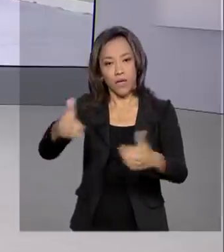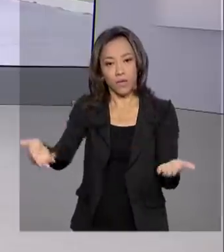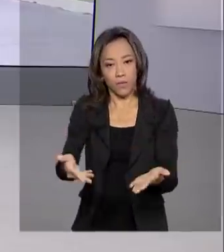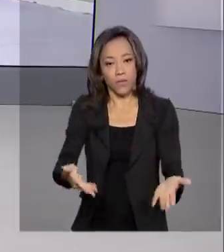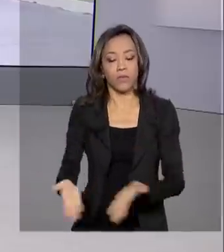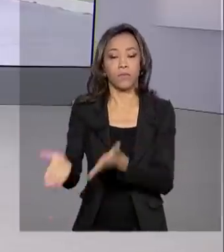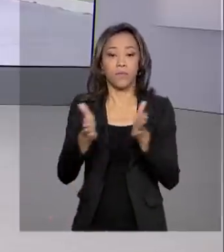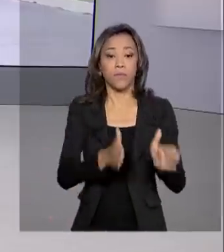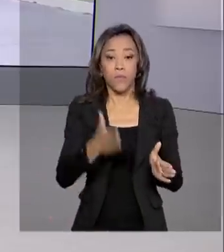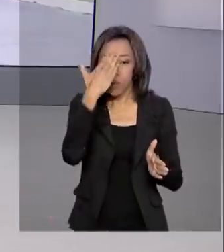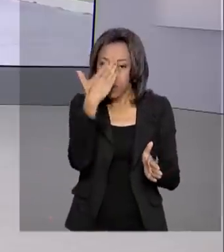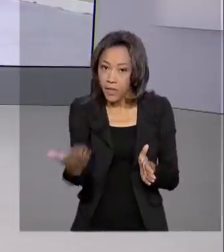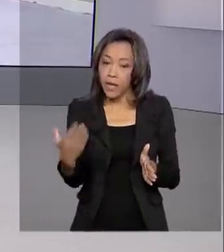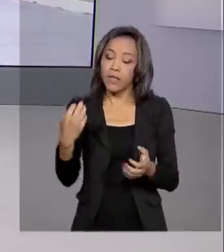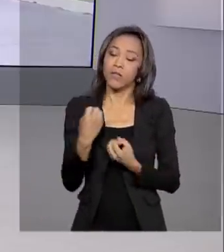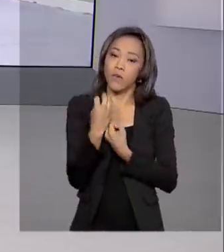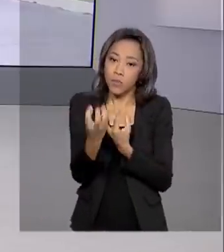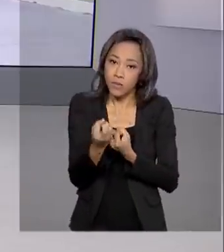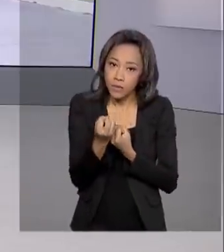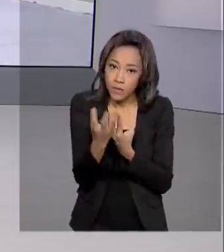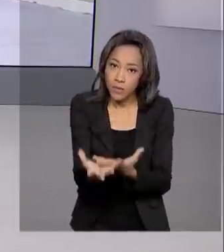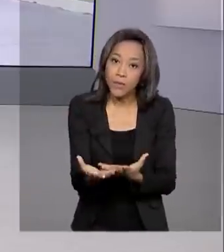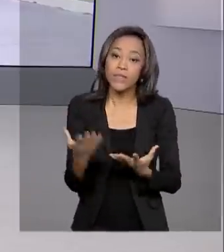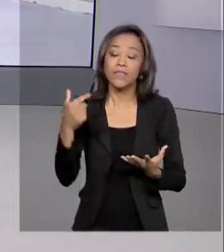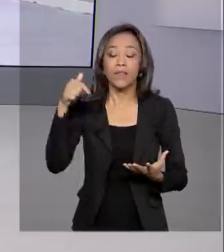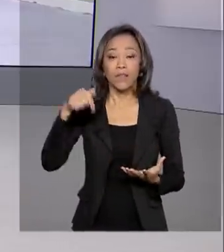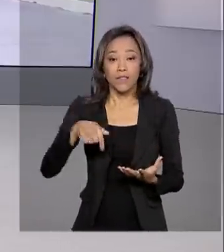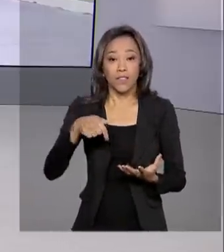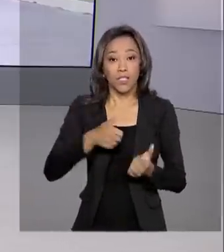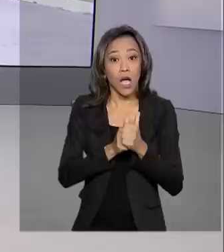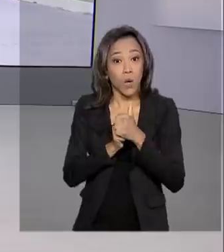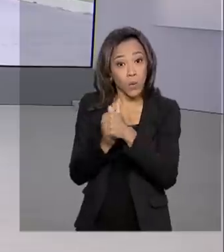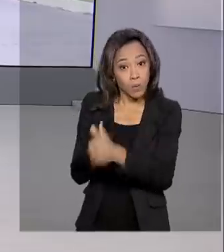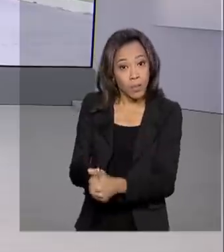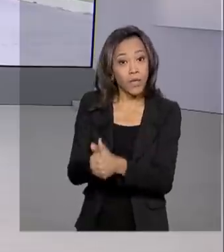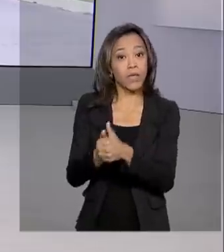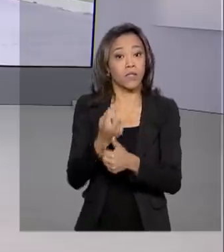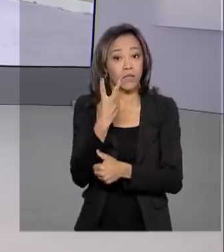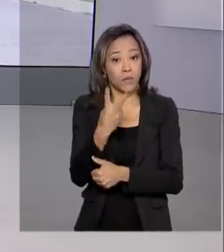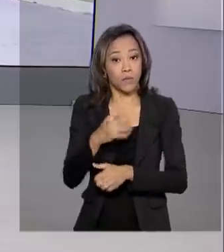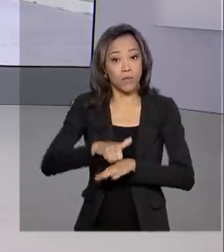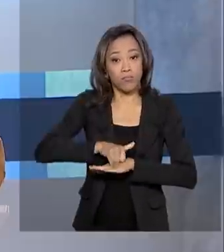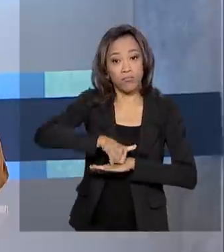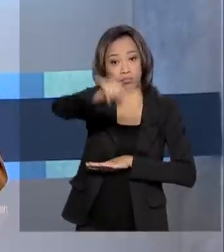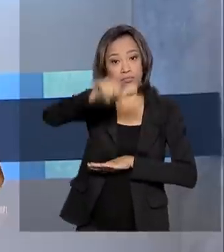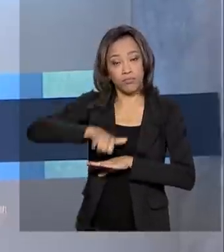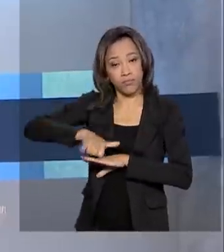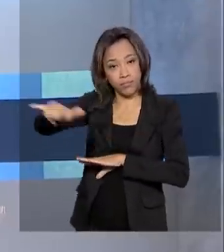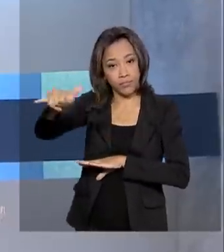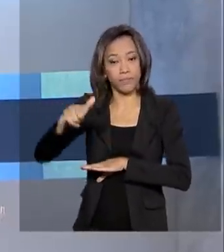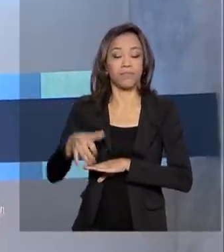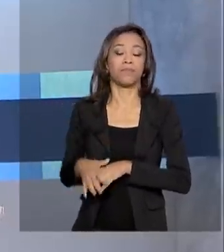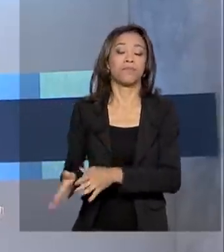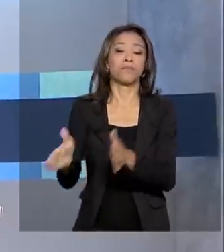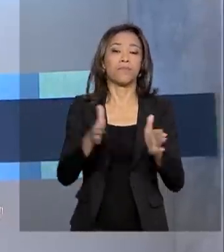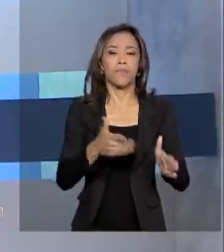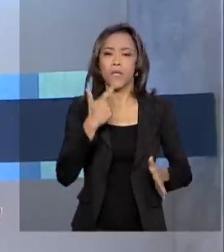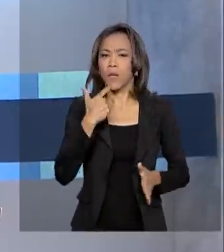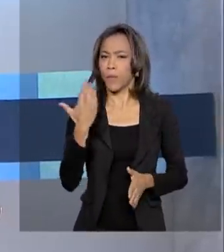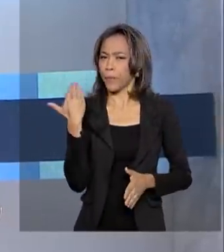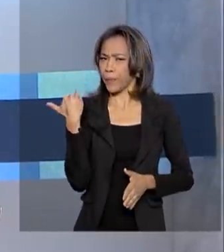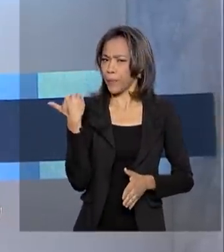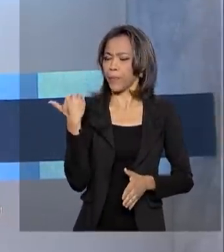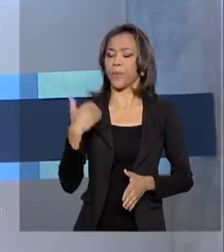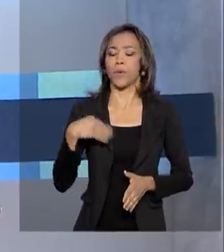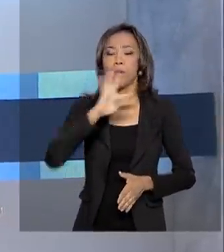informações. A gente segue aqui acompanhando aí essa partida das aeronaves da Força Aérea Brasileira. E olha, agora há pouco, o presidente